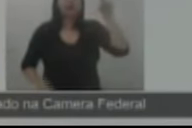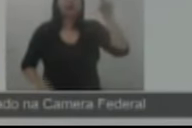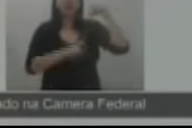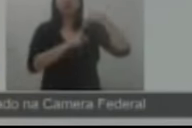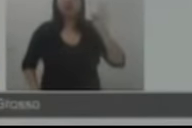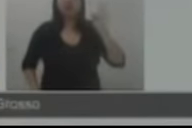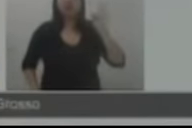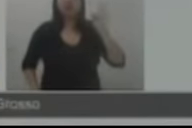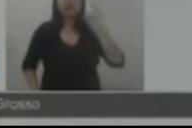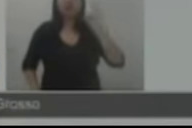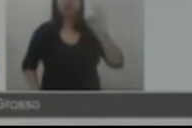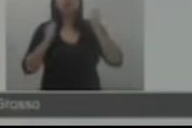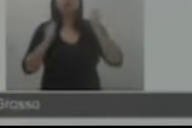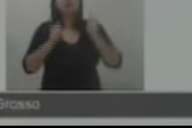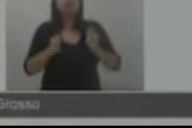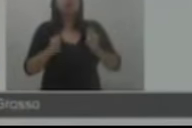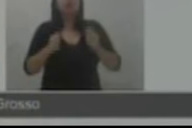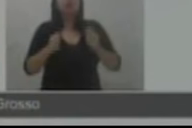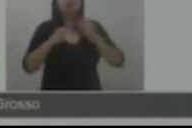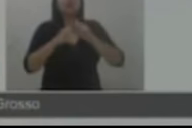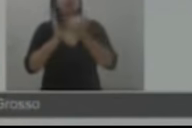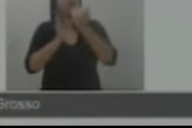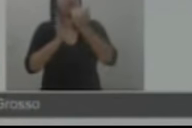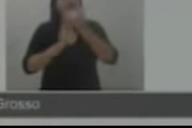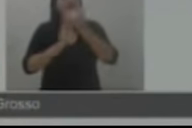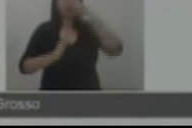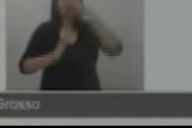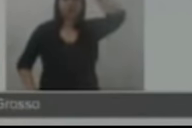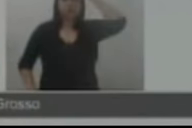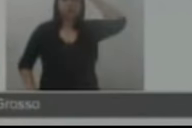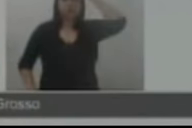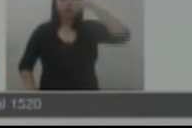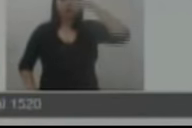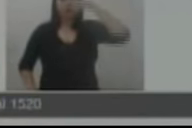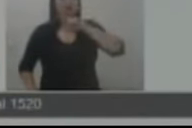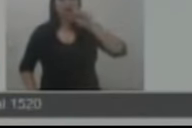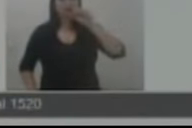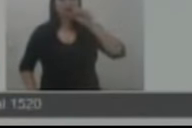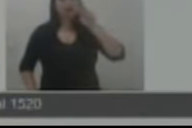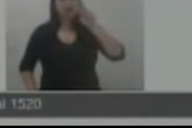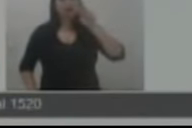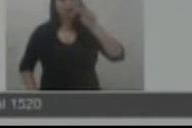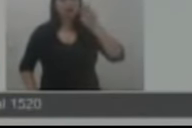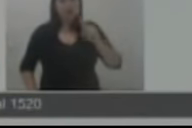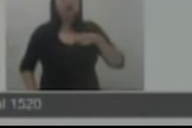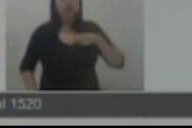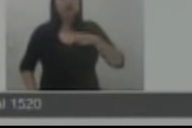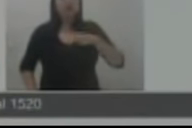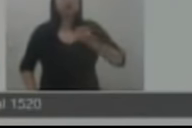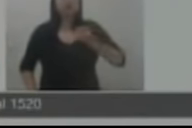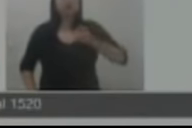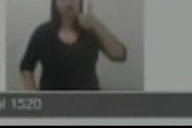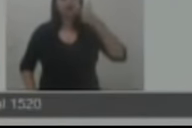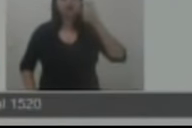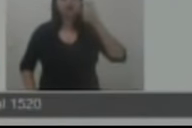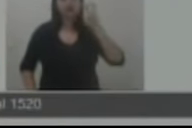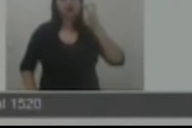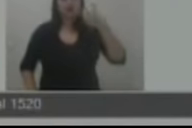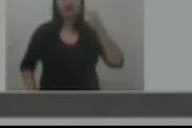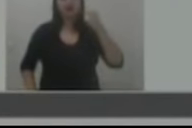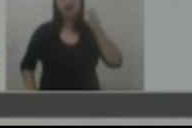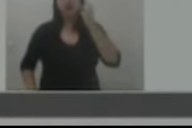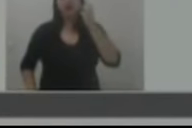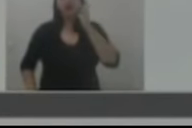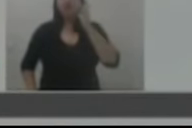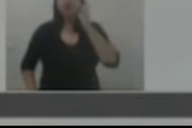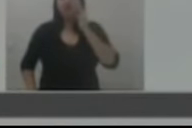Federal. Hoje podemos fazer muito mais por Mato Grosso. Juarez Costa, candidato a deputado federal, 15h20,